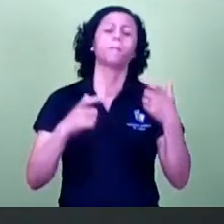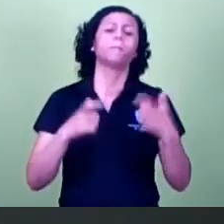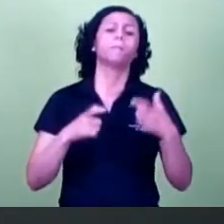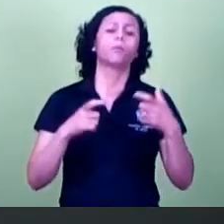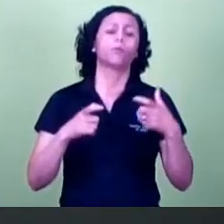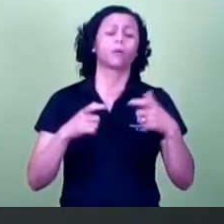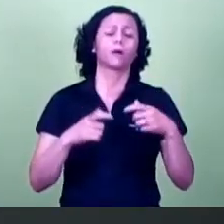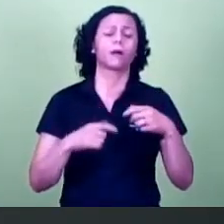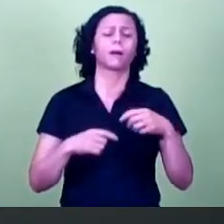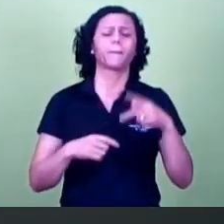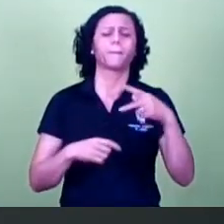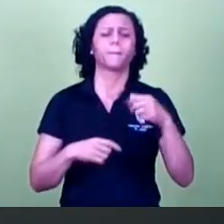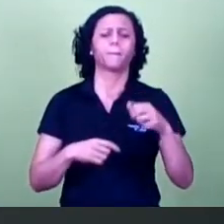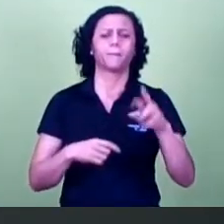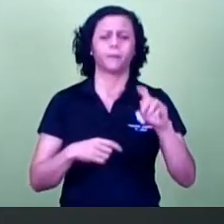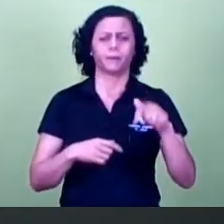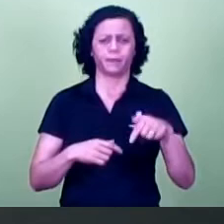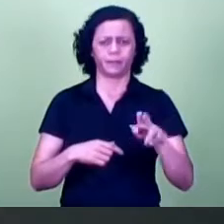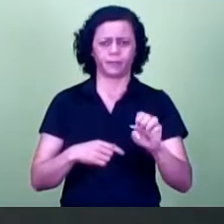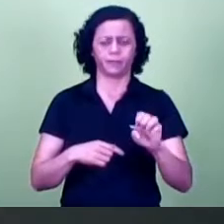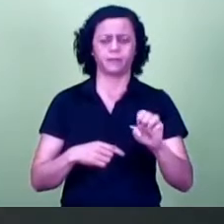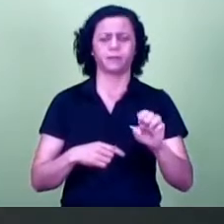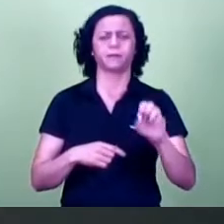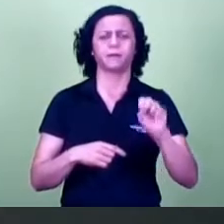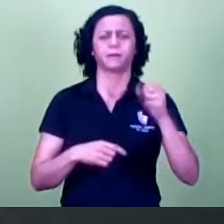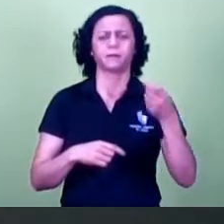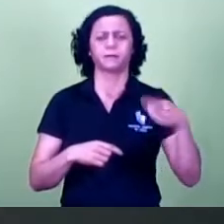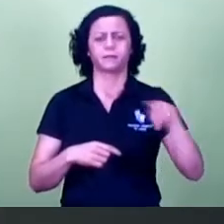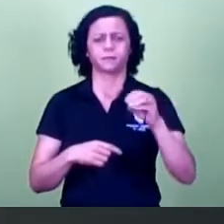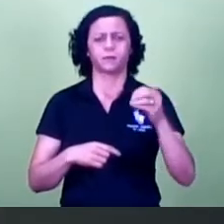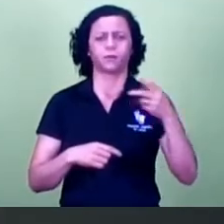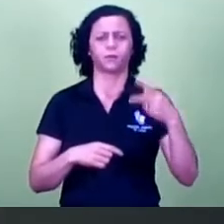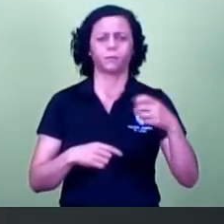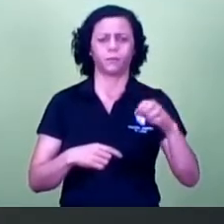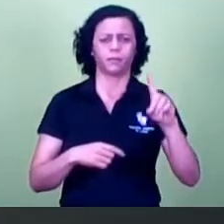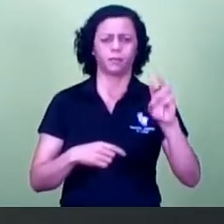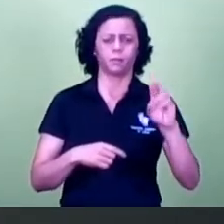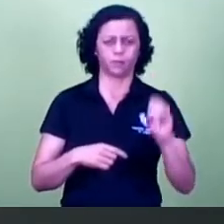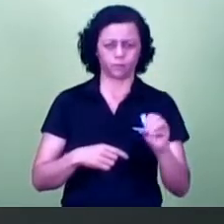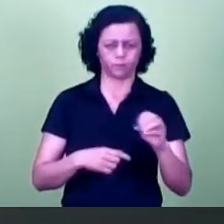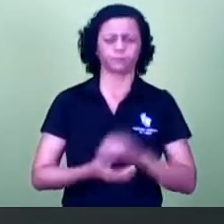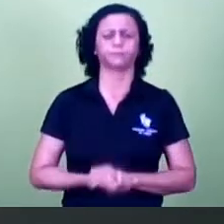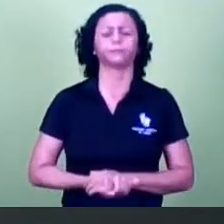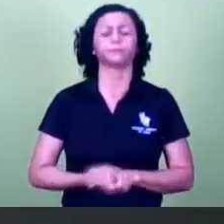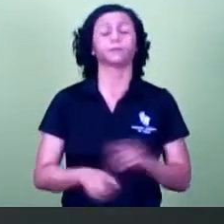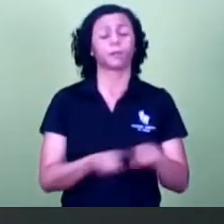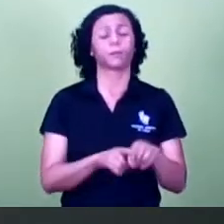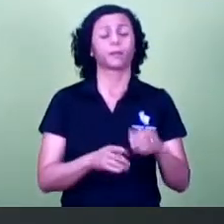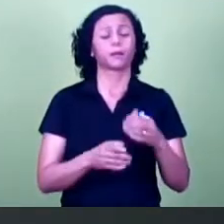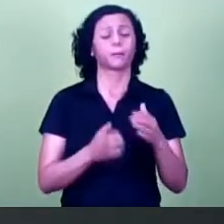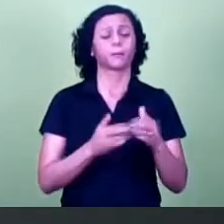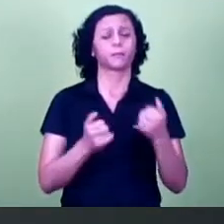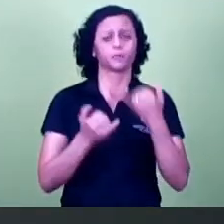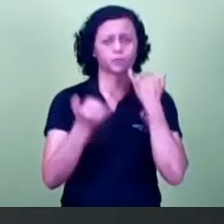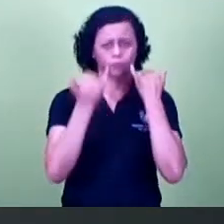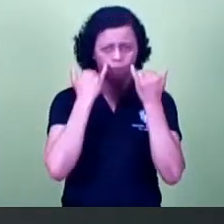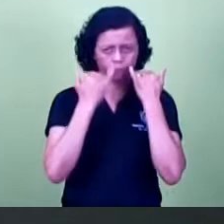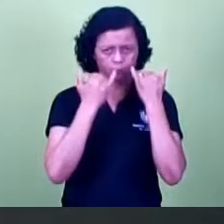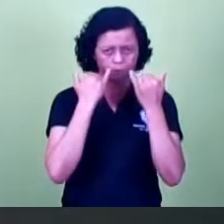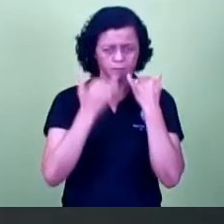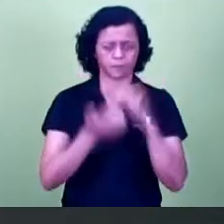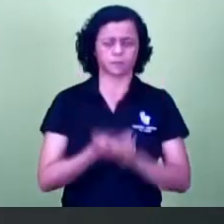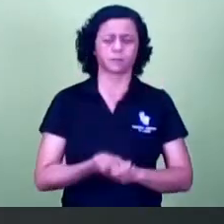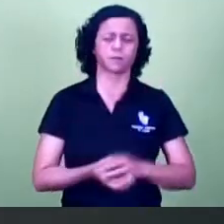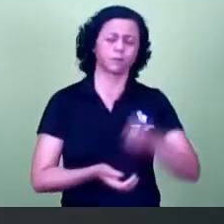Agora aqui pedido, informação do vereador Bejane Júnior. Pedido de informação, excelentíssima prefeita municipal,